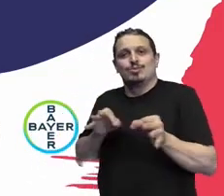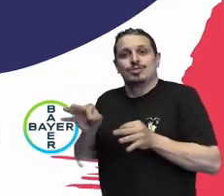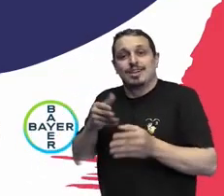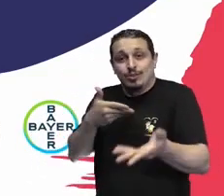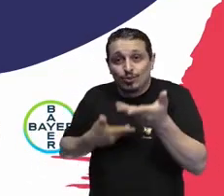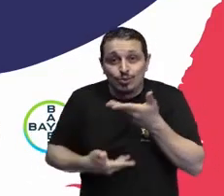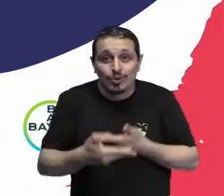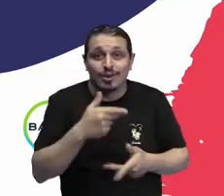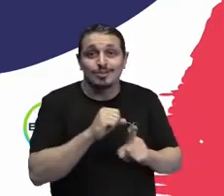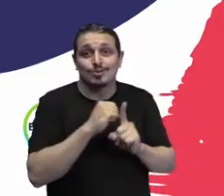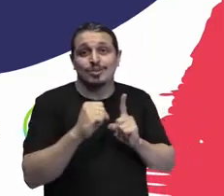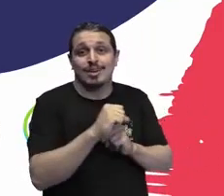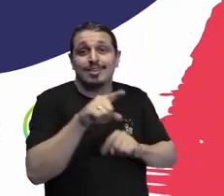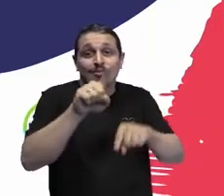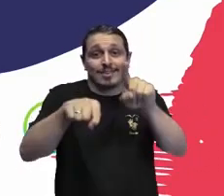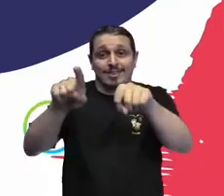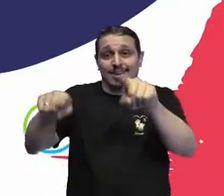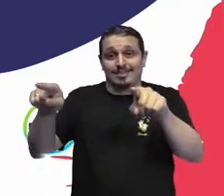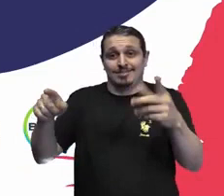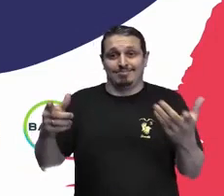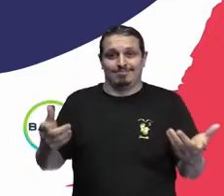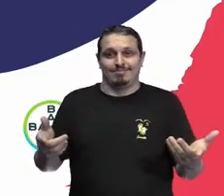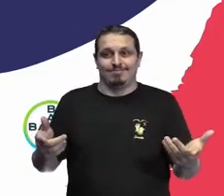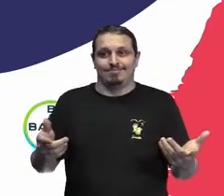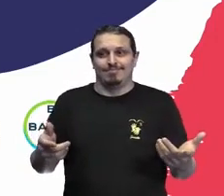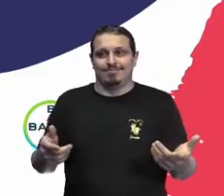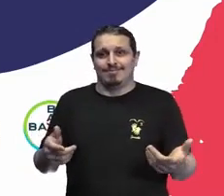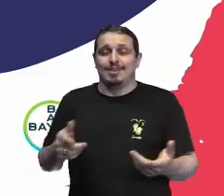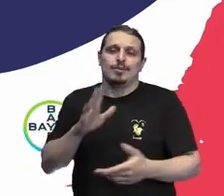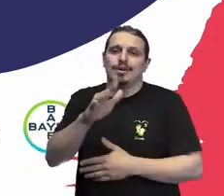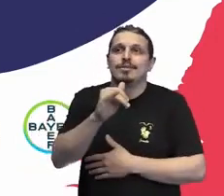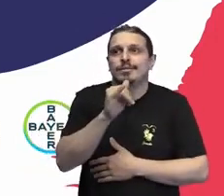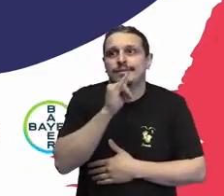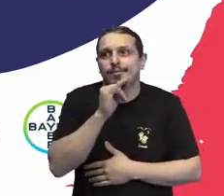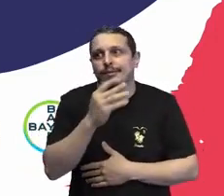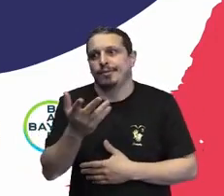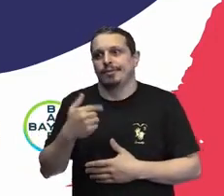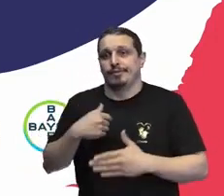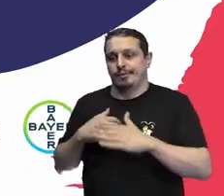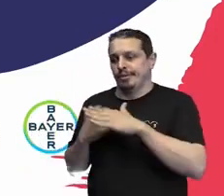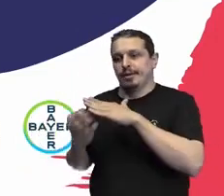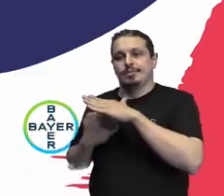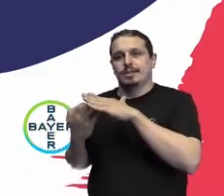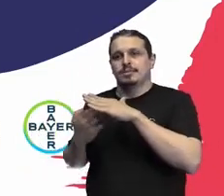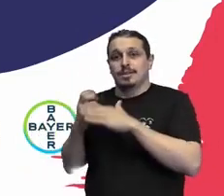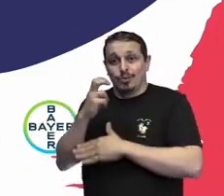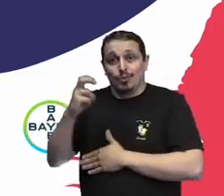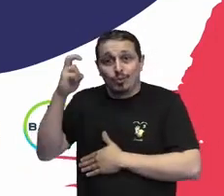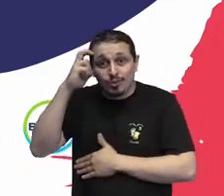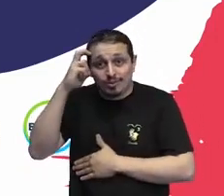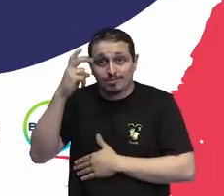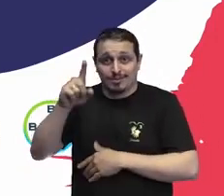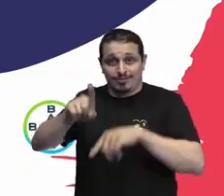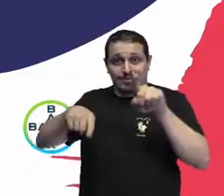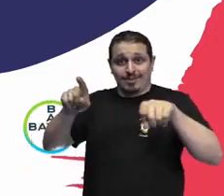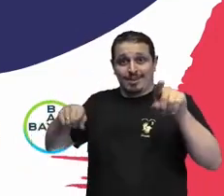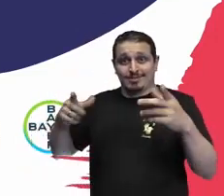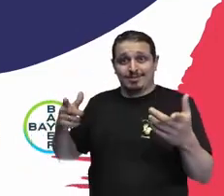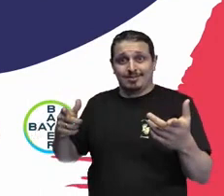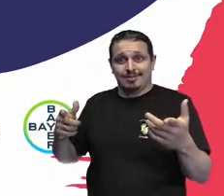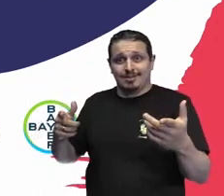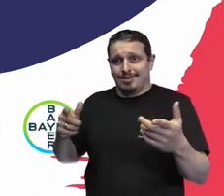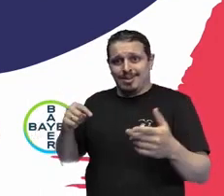diversa. Então, se essa empresa não traz consigo essa representatividade da diversidade,